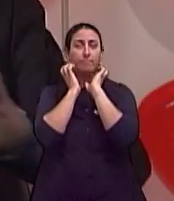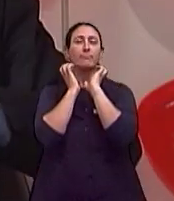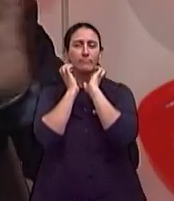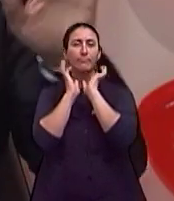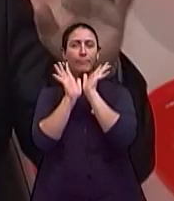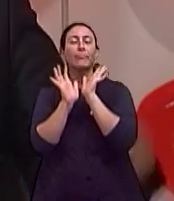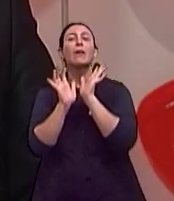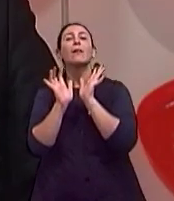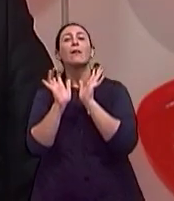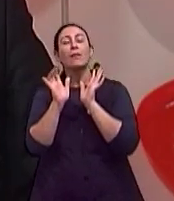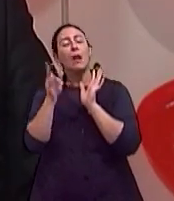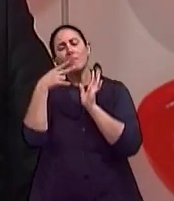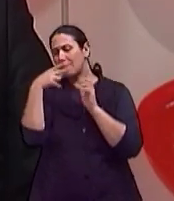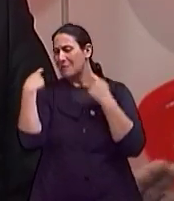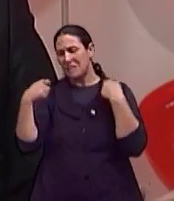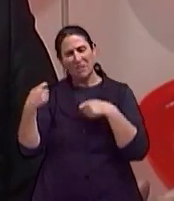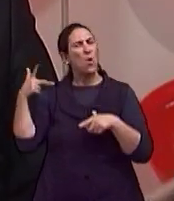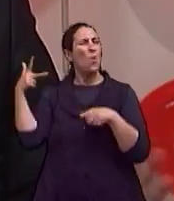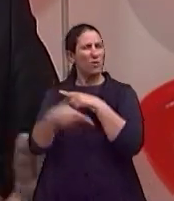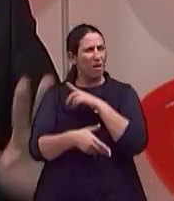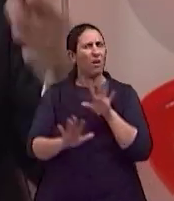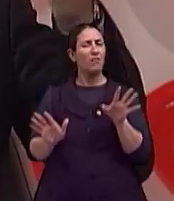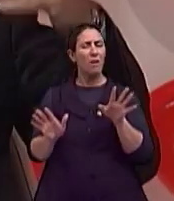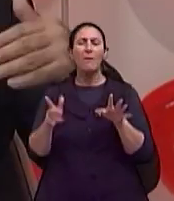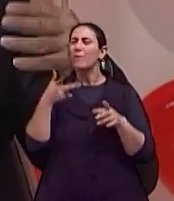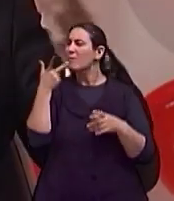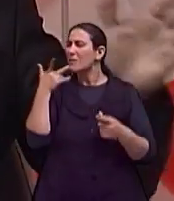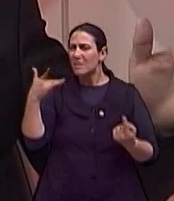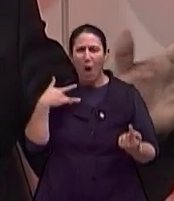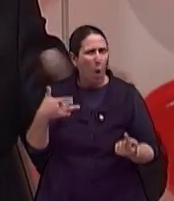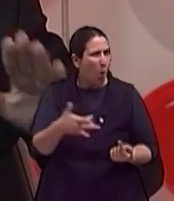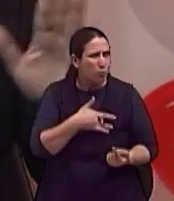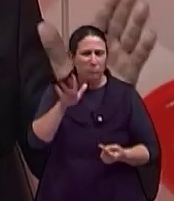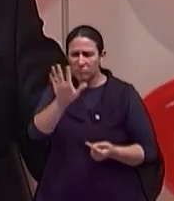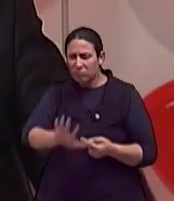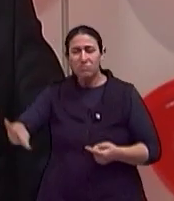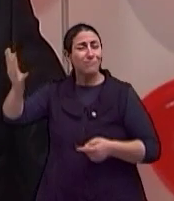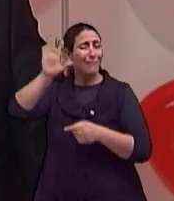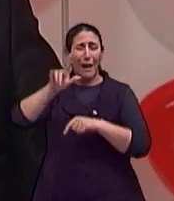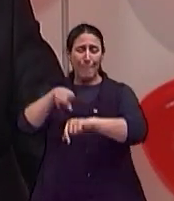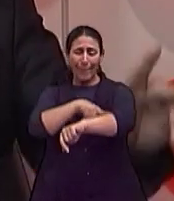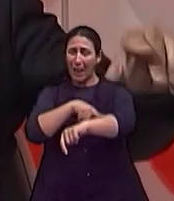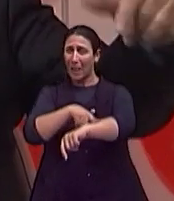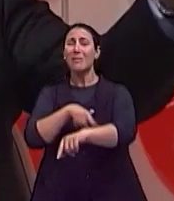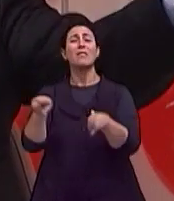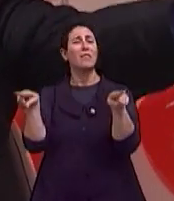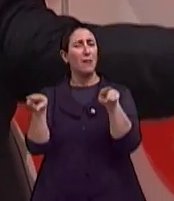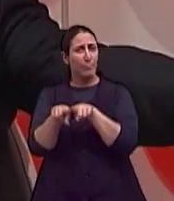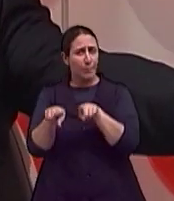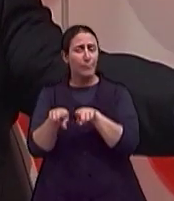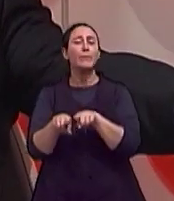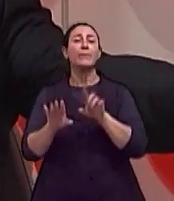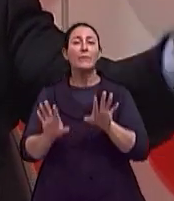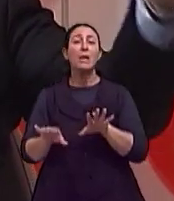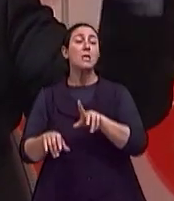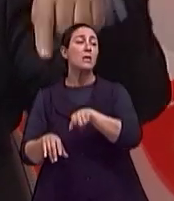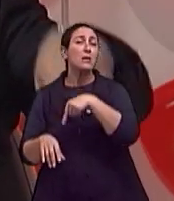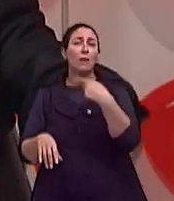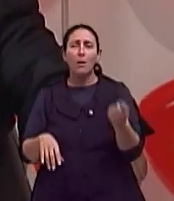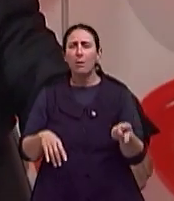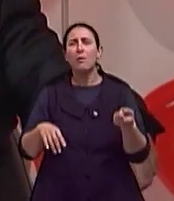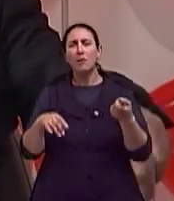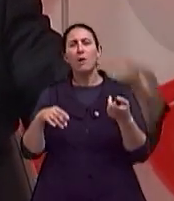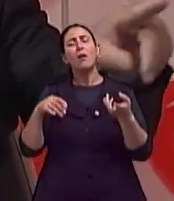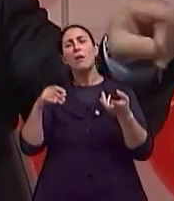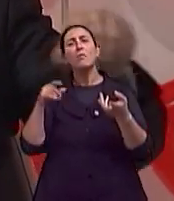tem que ser erradicado, falando em saúde como um todo e na pele, sem dúvida nenhuma, e os malefícios se veem